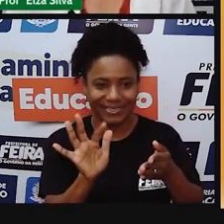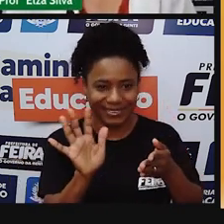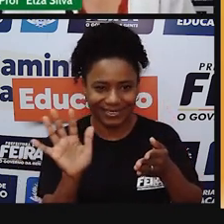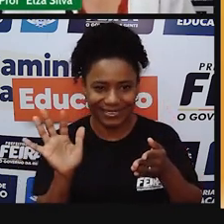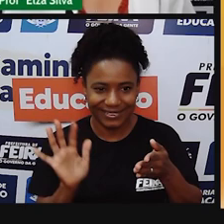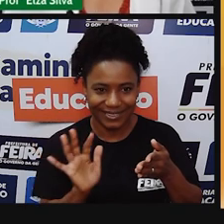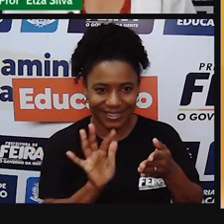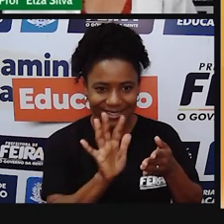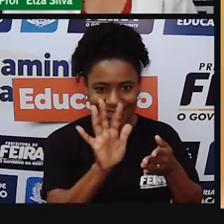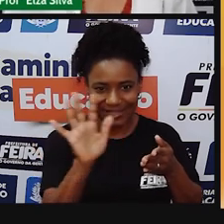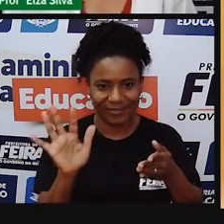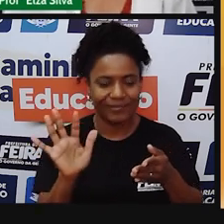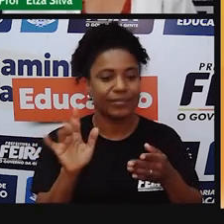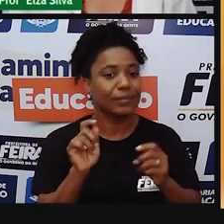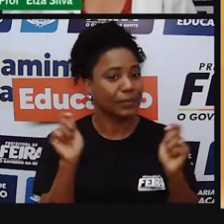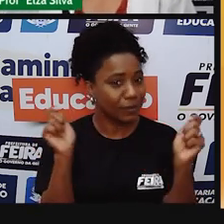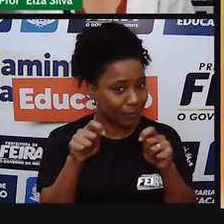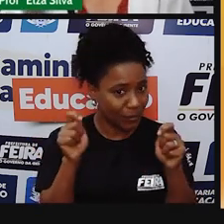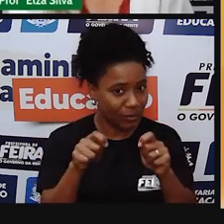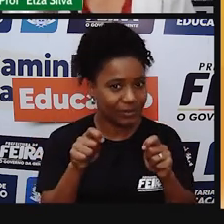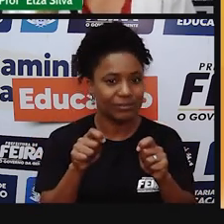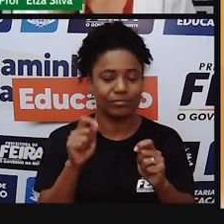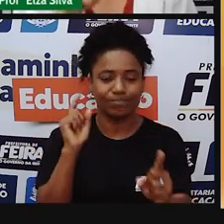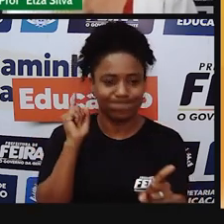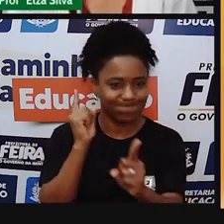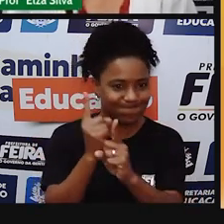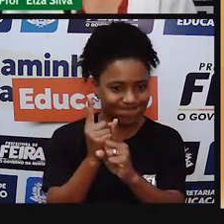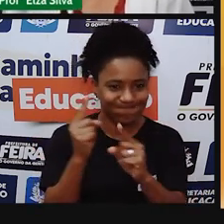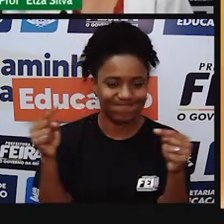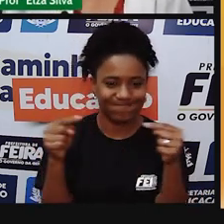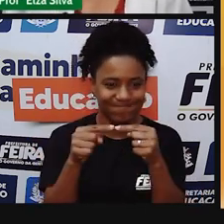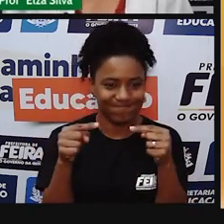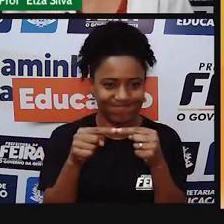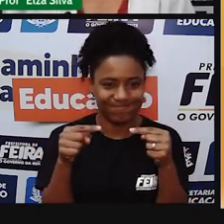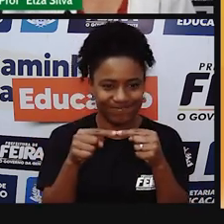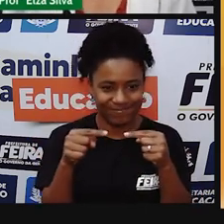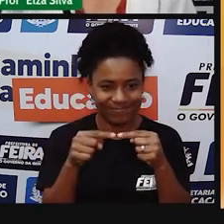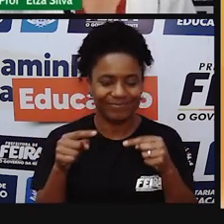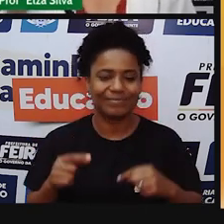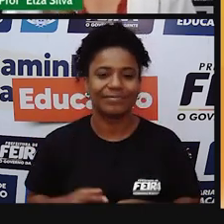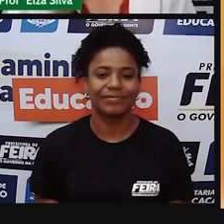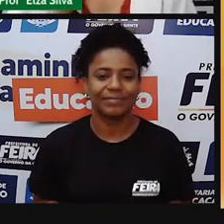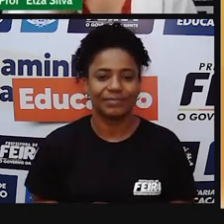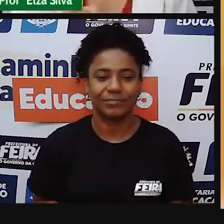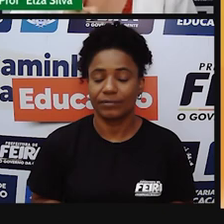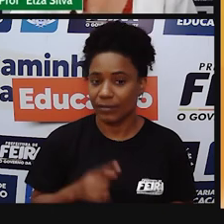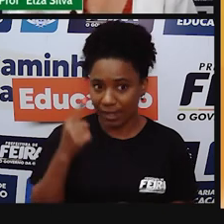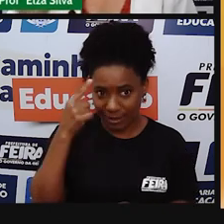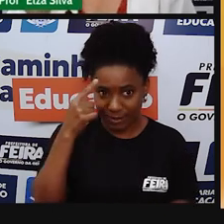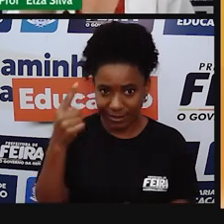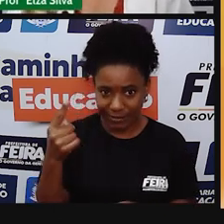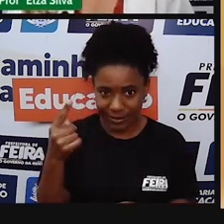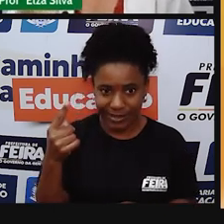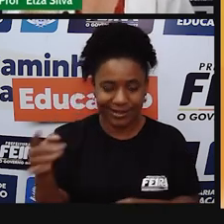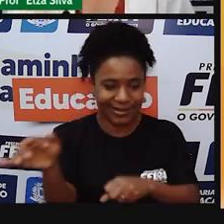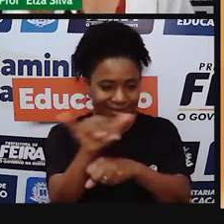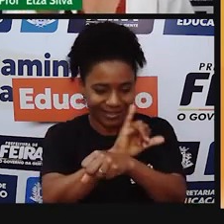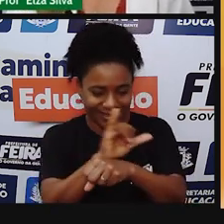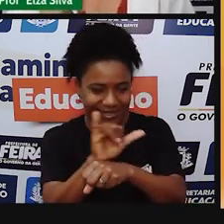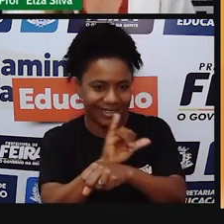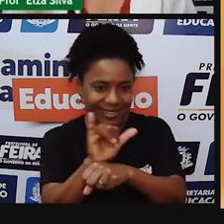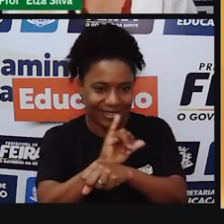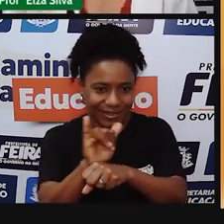Ok? You found a pair. Você encontrou um par. Não se esqueçam que o link